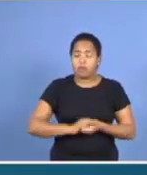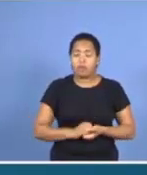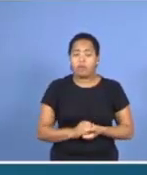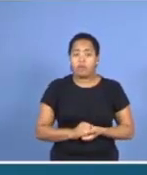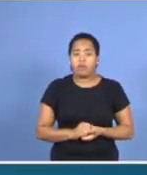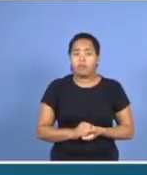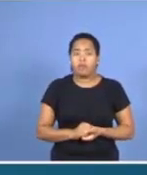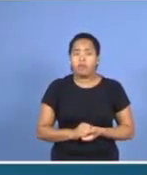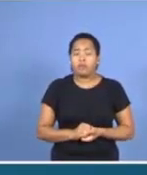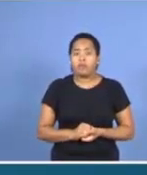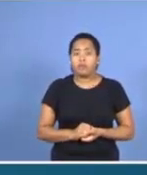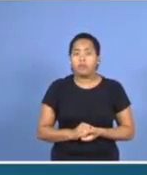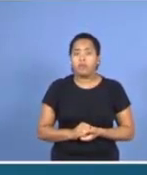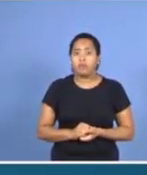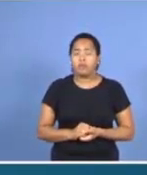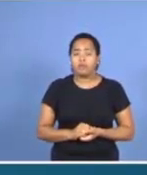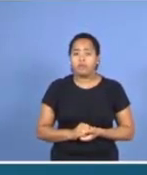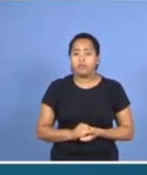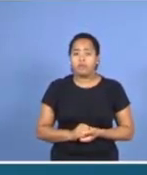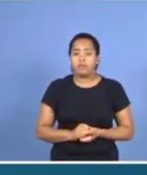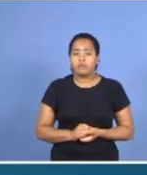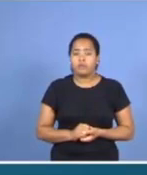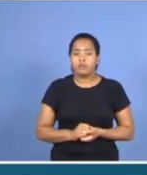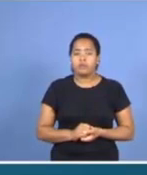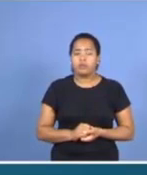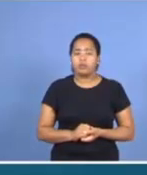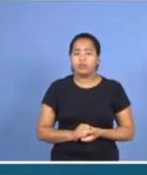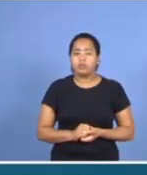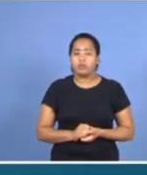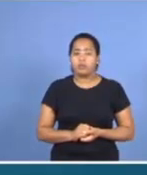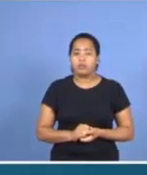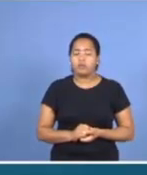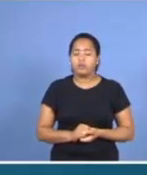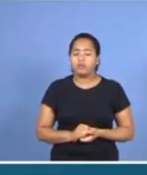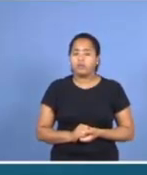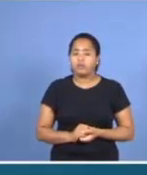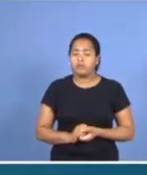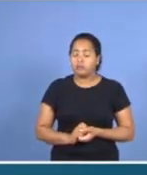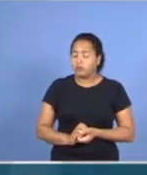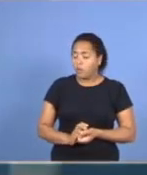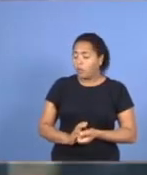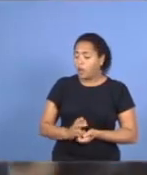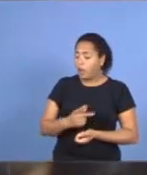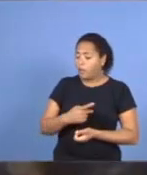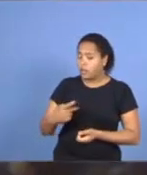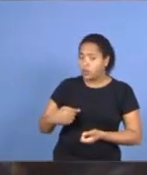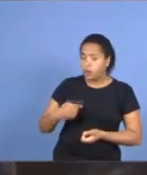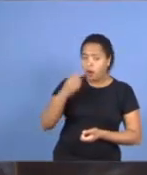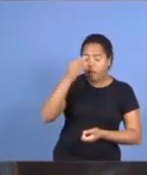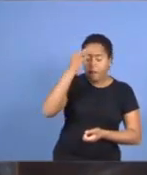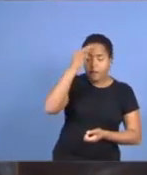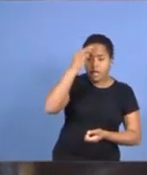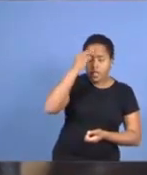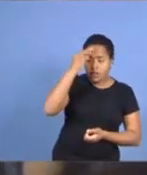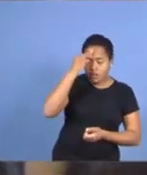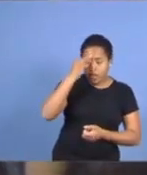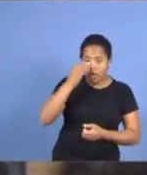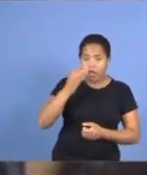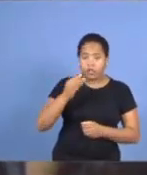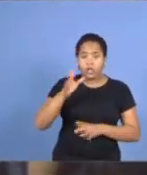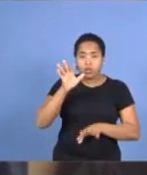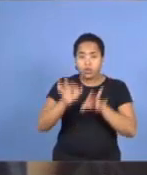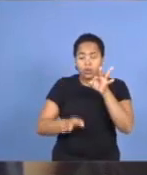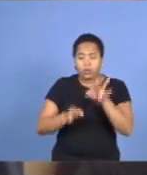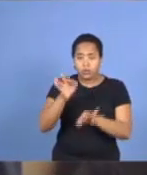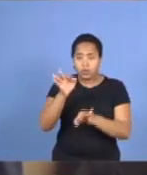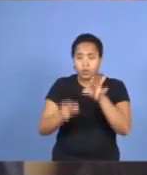situar, essa palavra não. Quem eram eles? Passou a mentalidade aqui dos nobres e magistrados. Eles achavam que